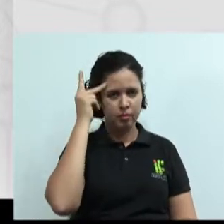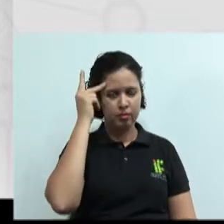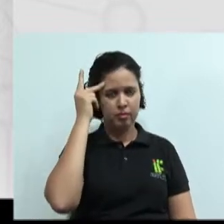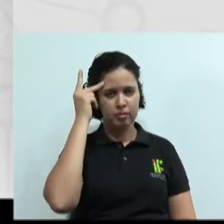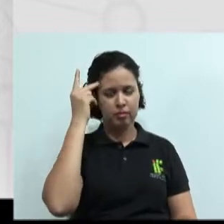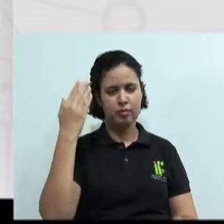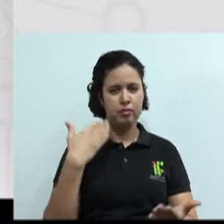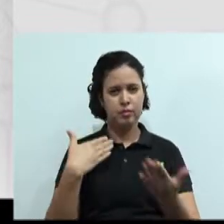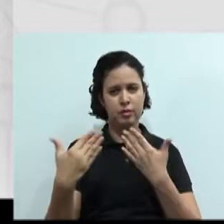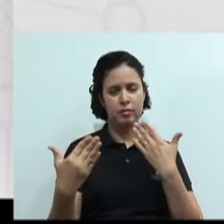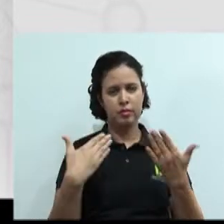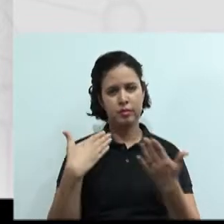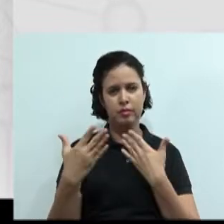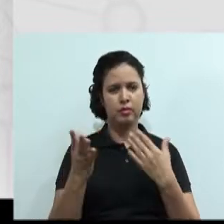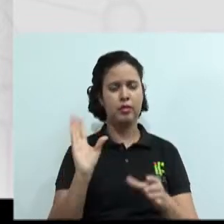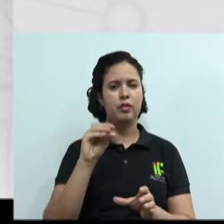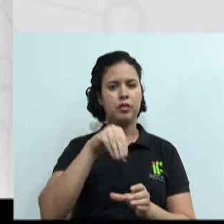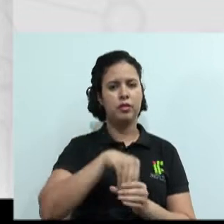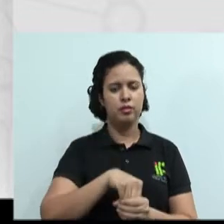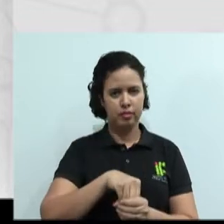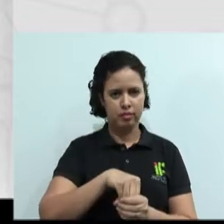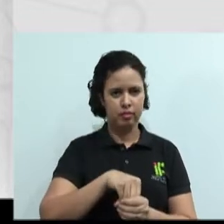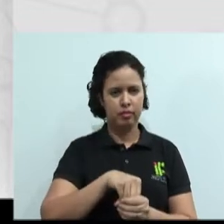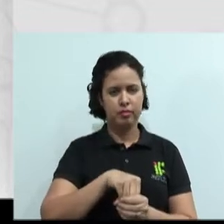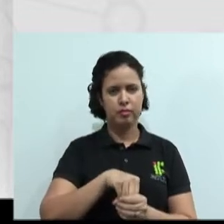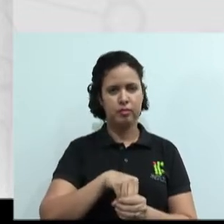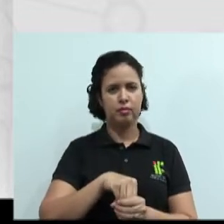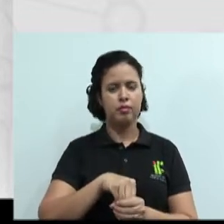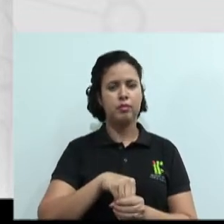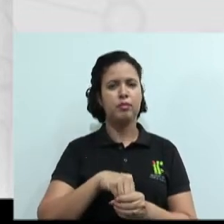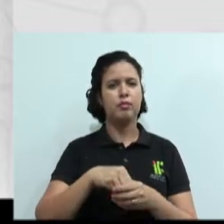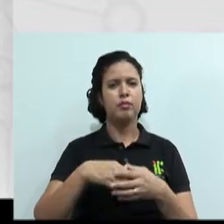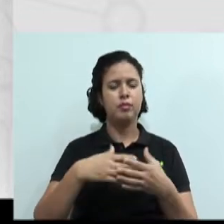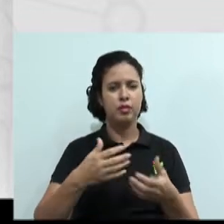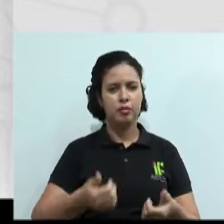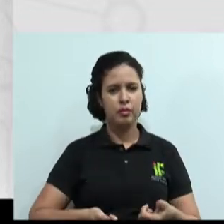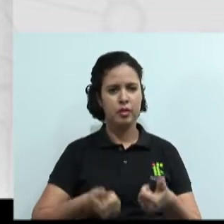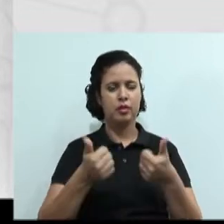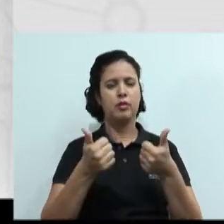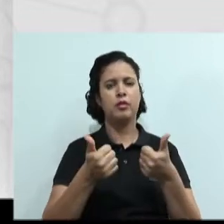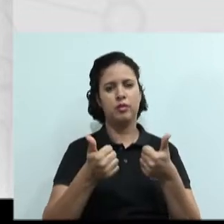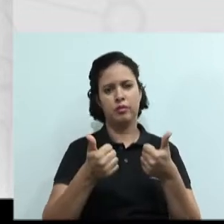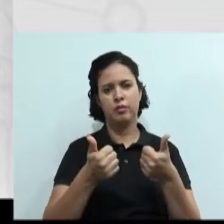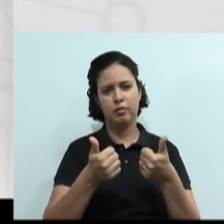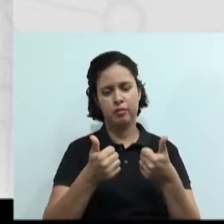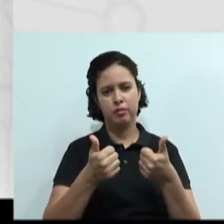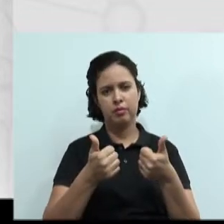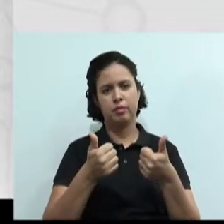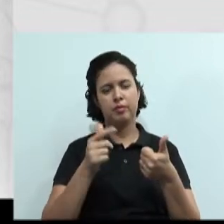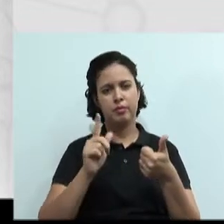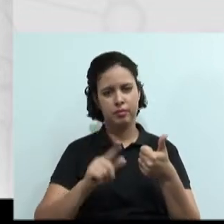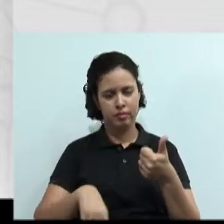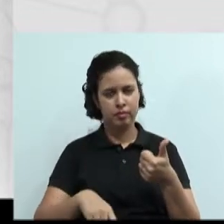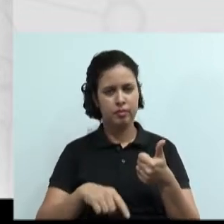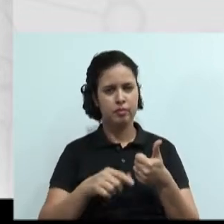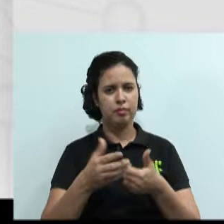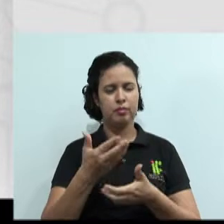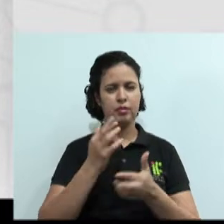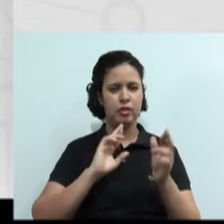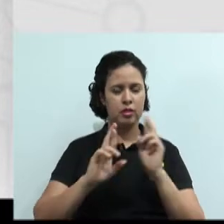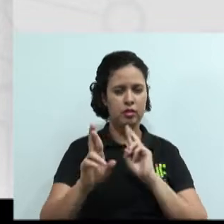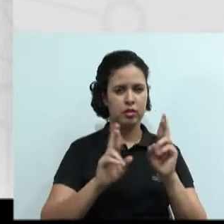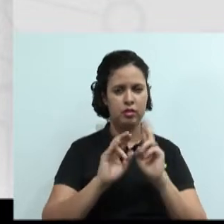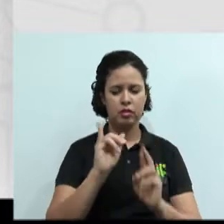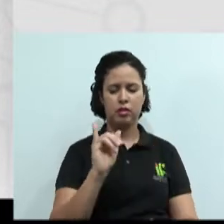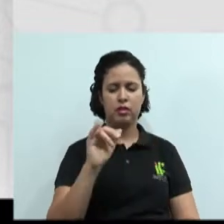relacionarem dentro aí de uma cooperativa. Então, quanto melhor for o relacionamento interpessoal, ou seja,